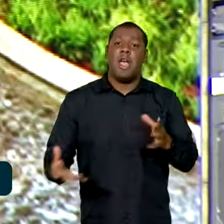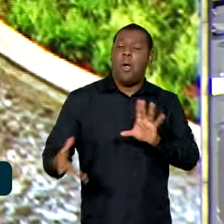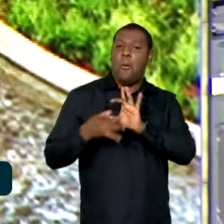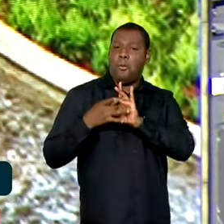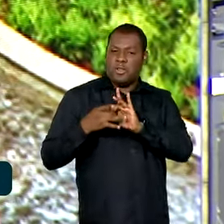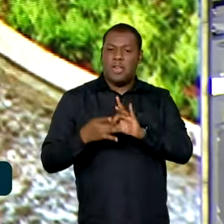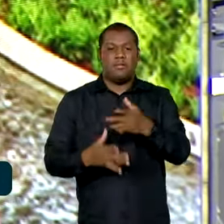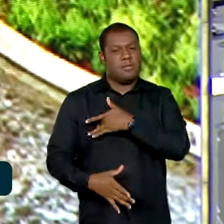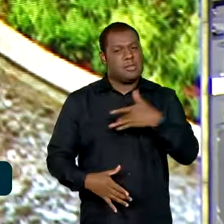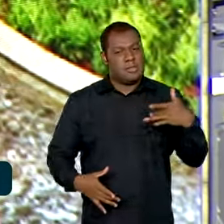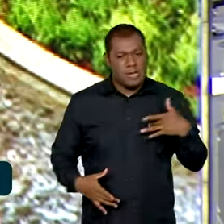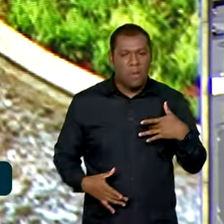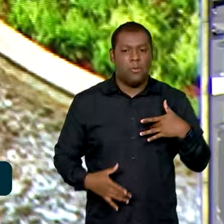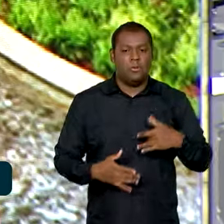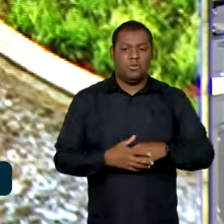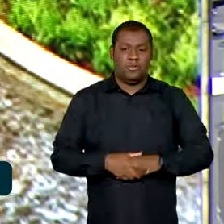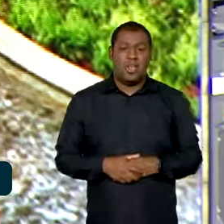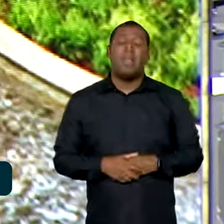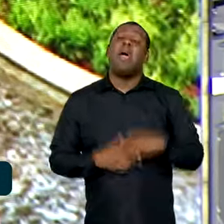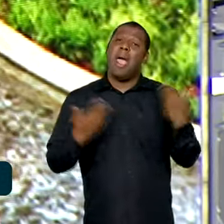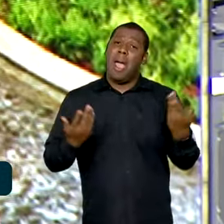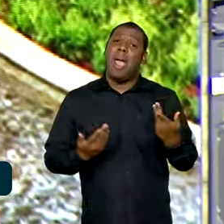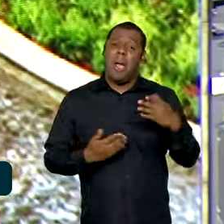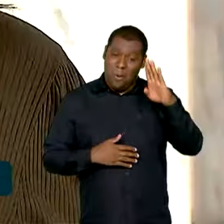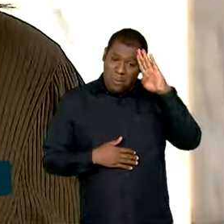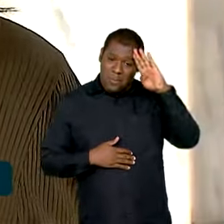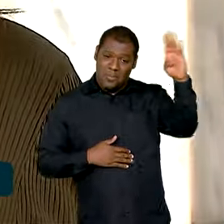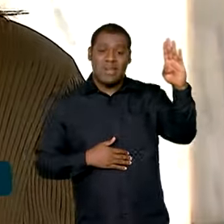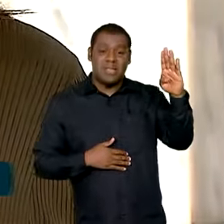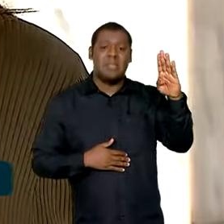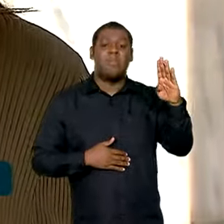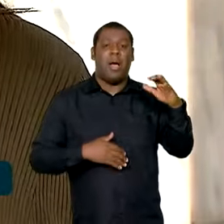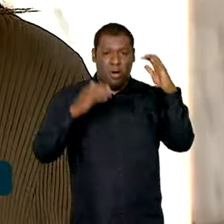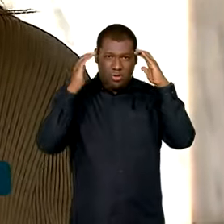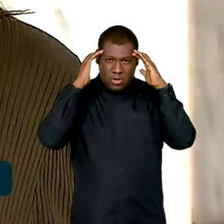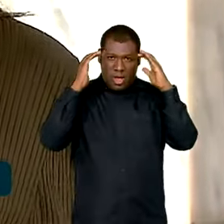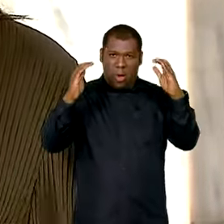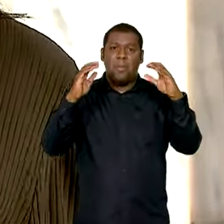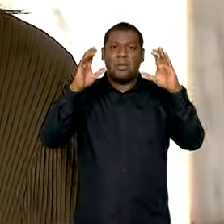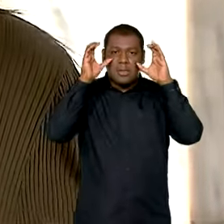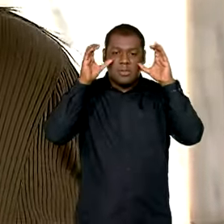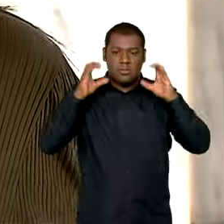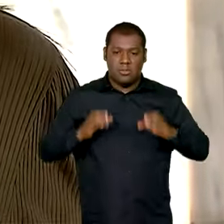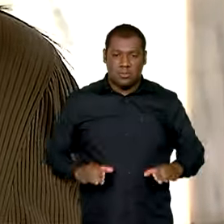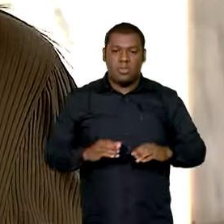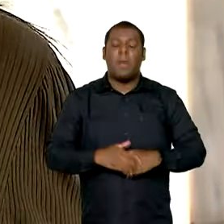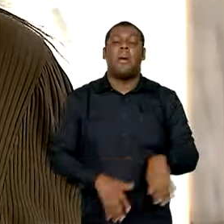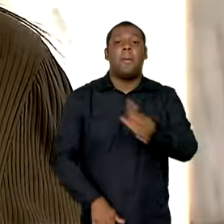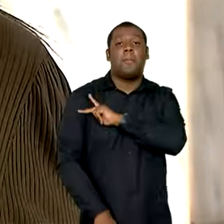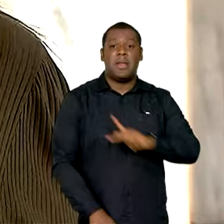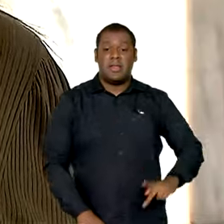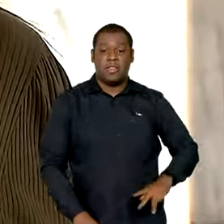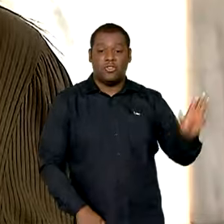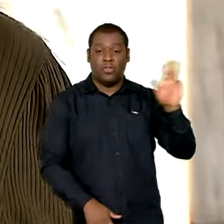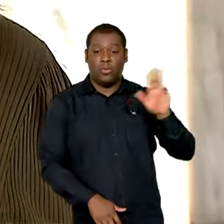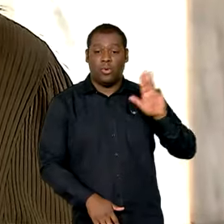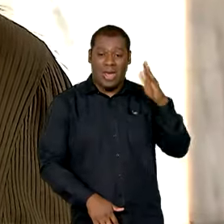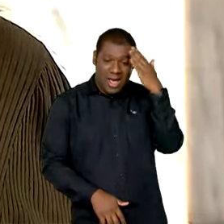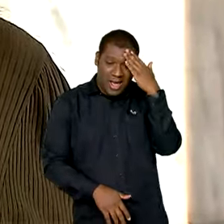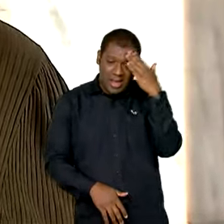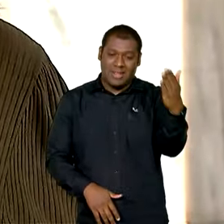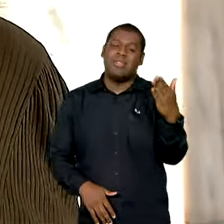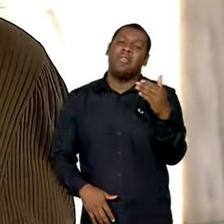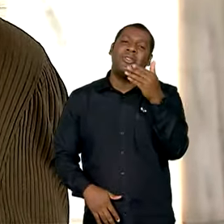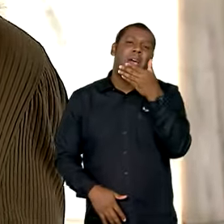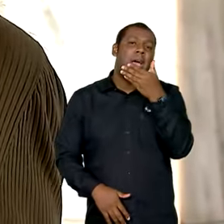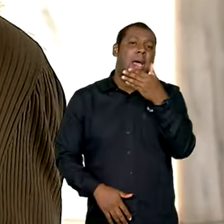hoje uma das maiores preocupações da cidadania. O presidente Lula agradeceu o trabalho de Flávio Dino, disse